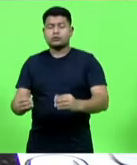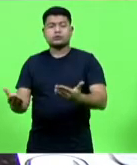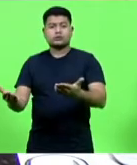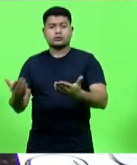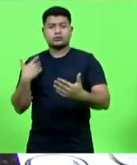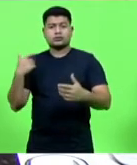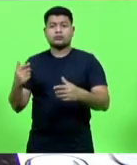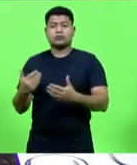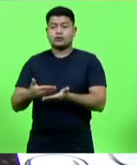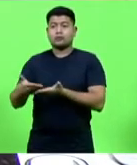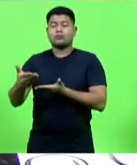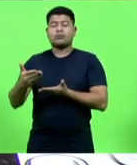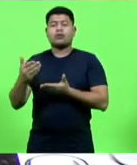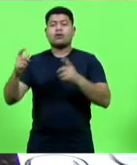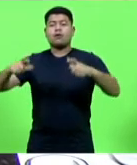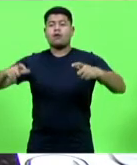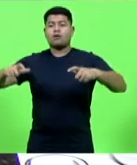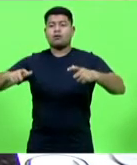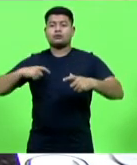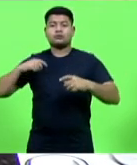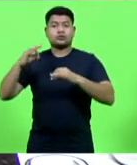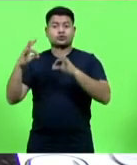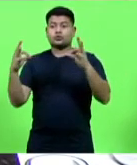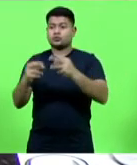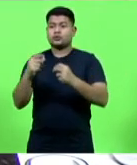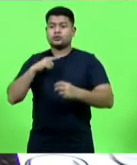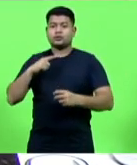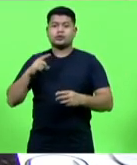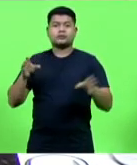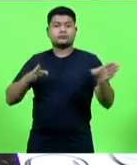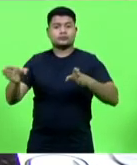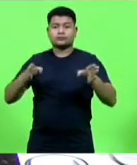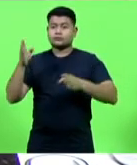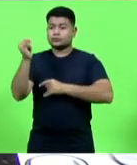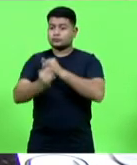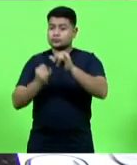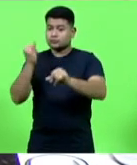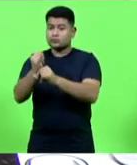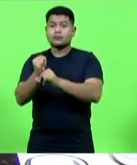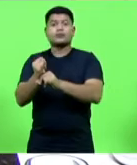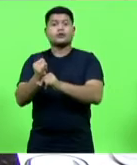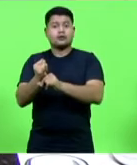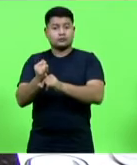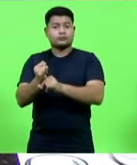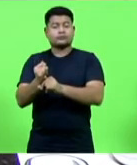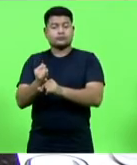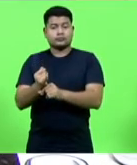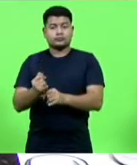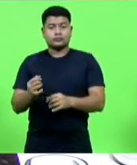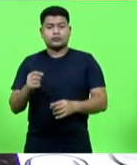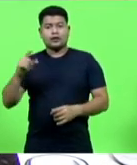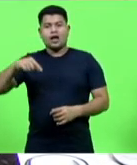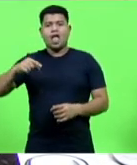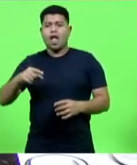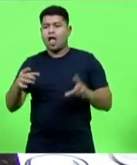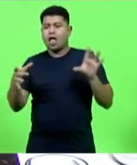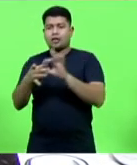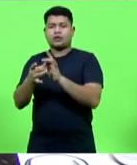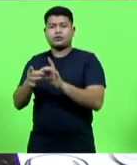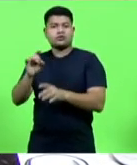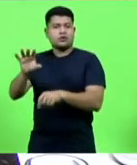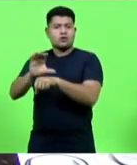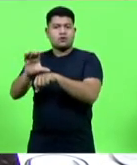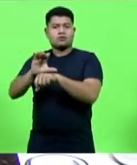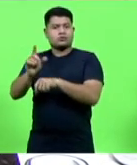para que todos possam ter acesso à internet. O acesso à internet não está conectado só aos cursos, mas também trazer